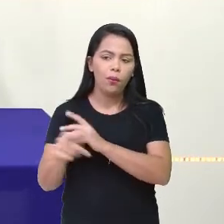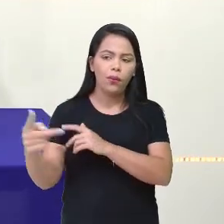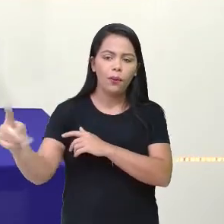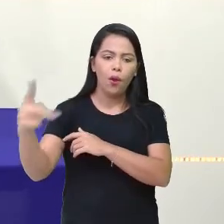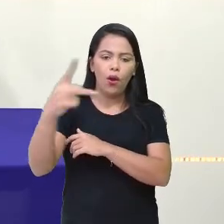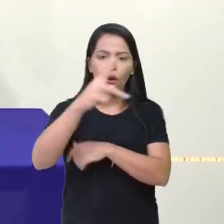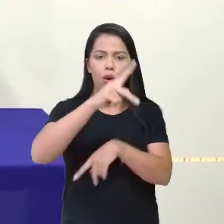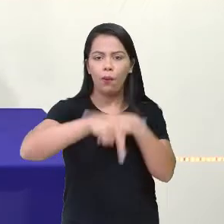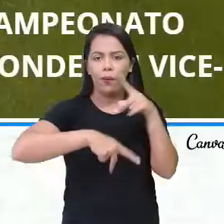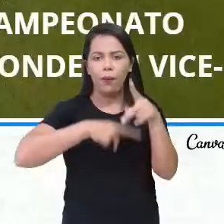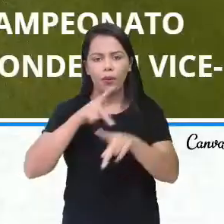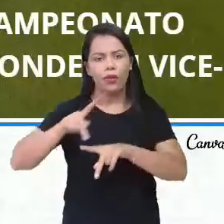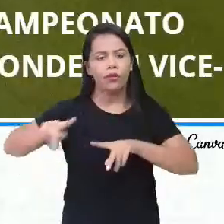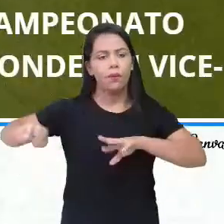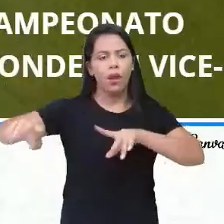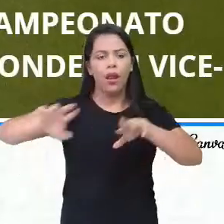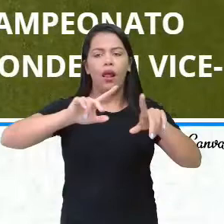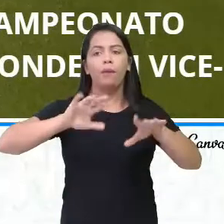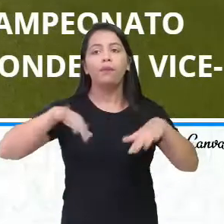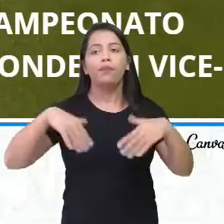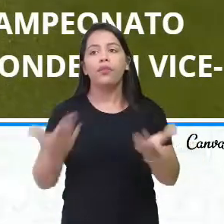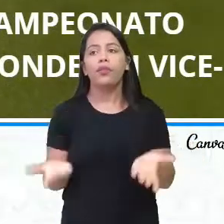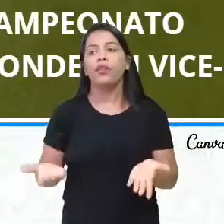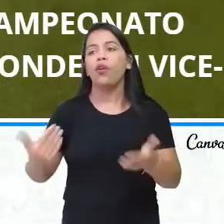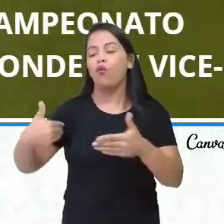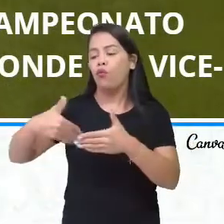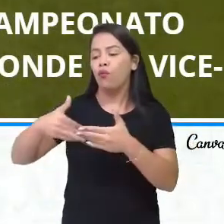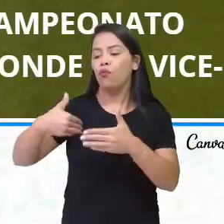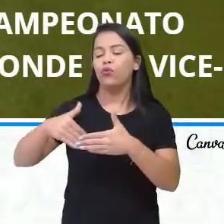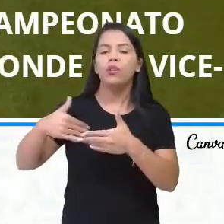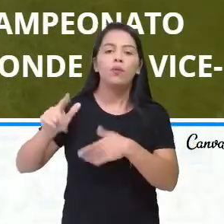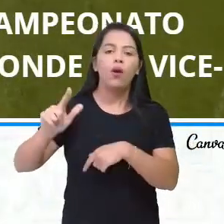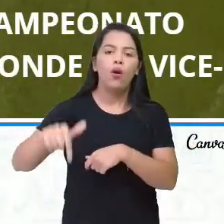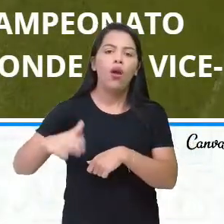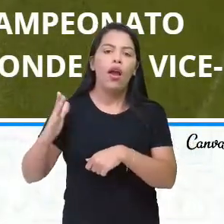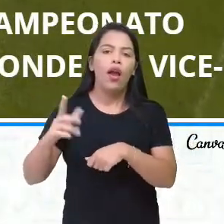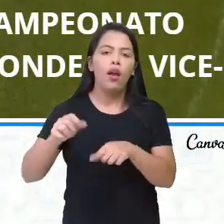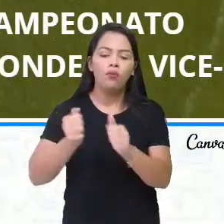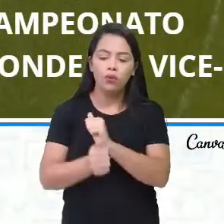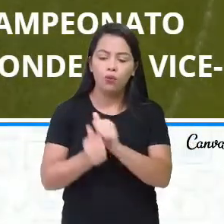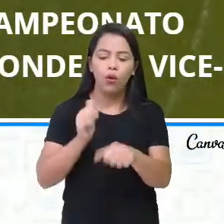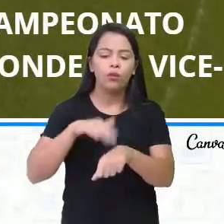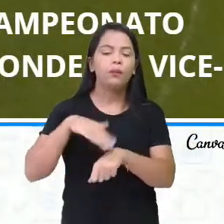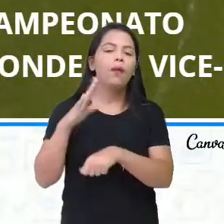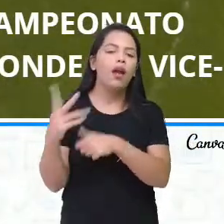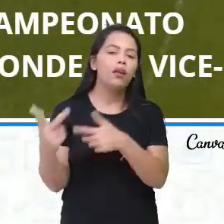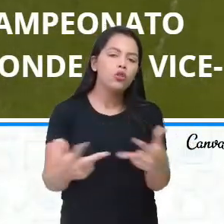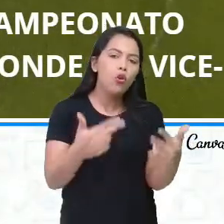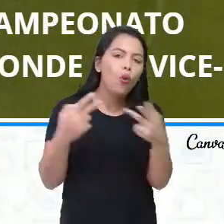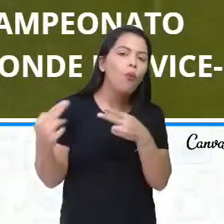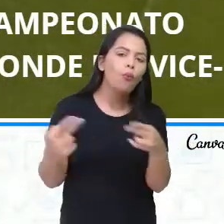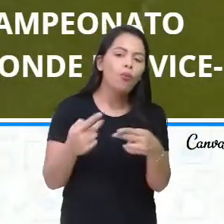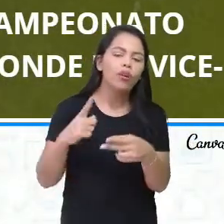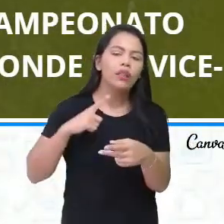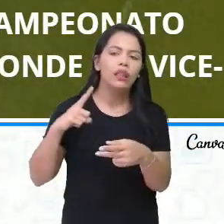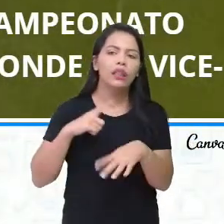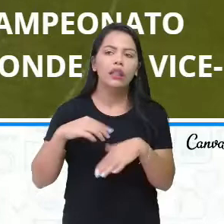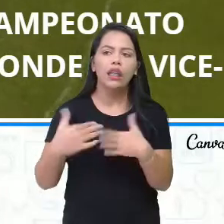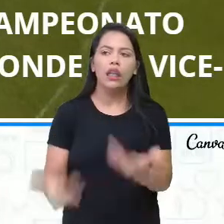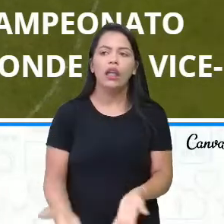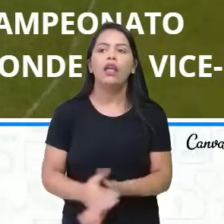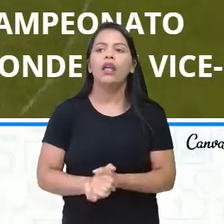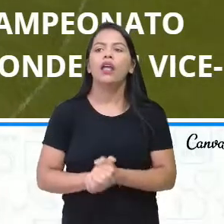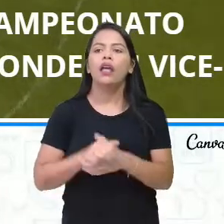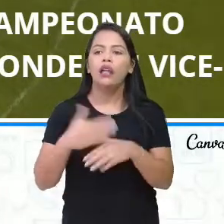O futebol é esporte mais popular do Catar. O país cediu a Copa da Ásia de 88 e é de 2011 pela segunda vez em sua história.